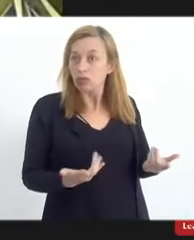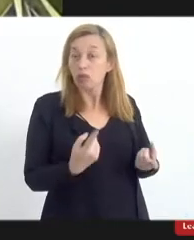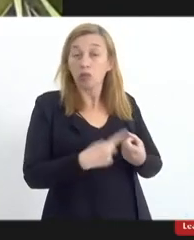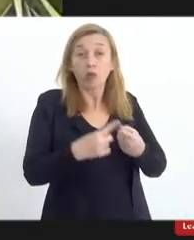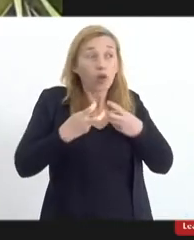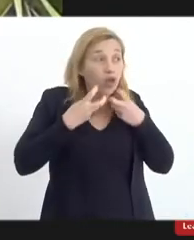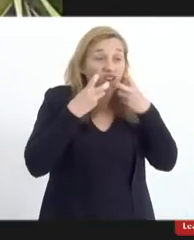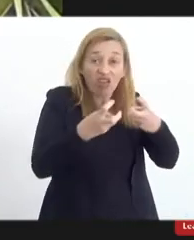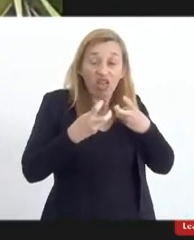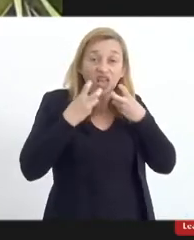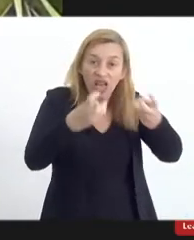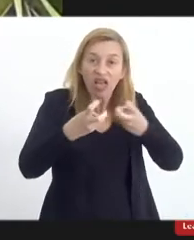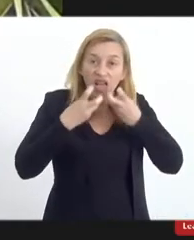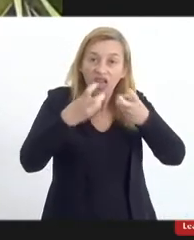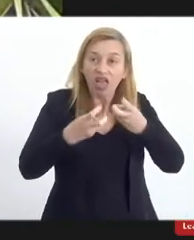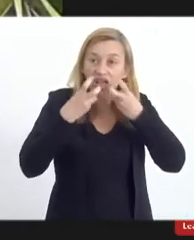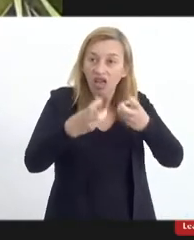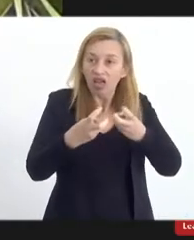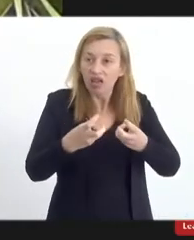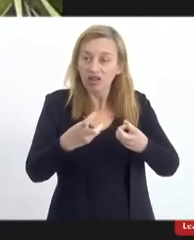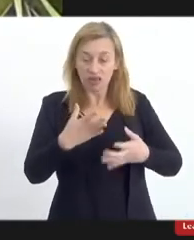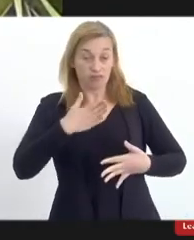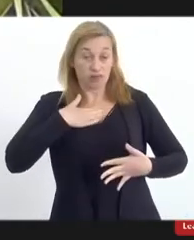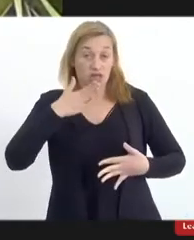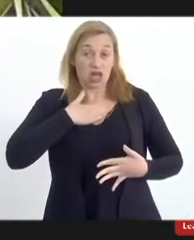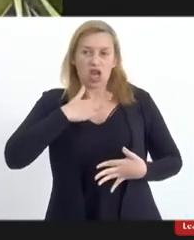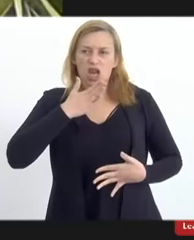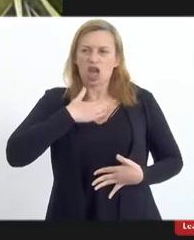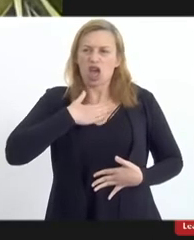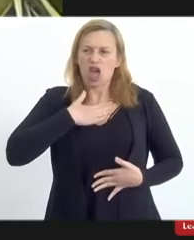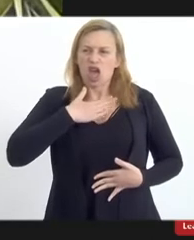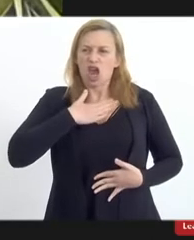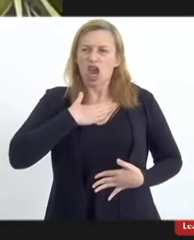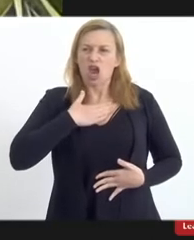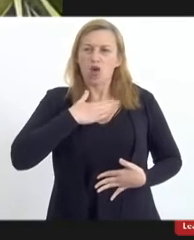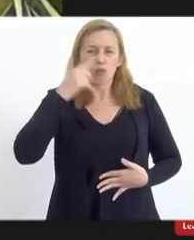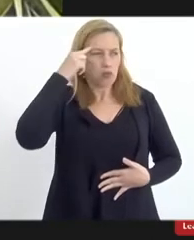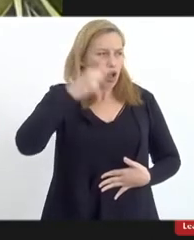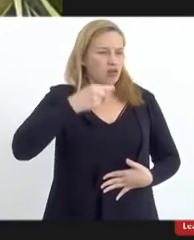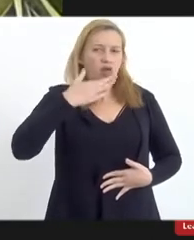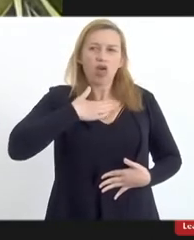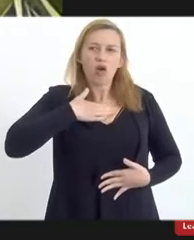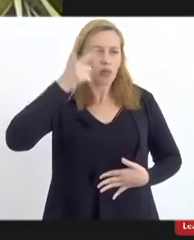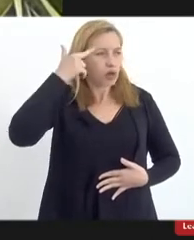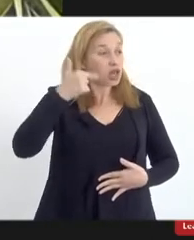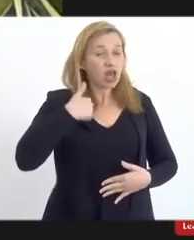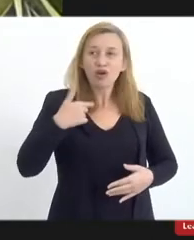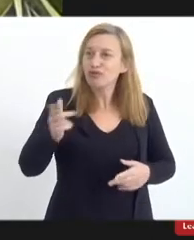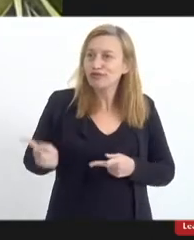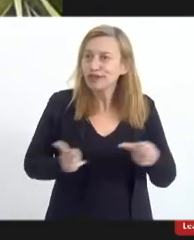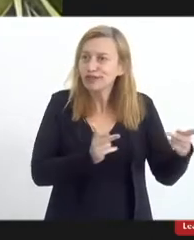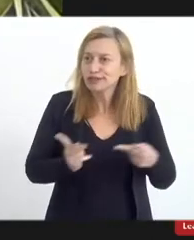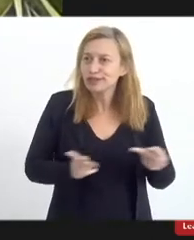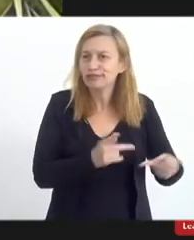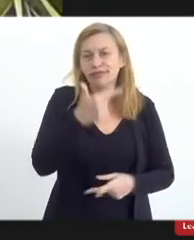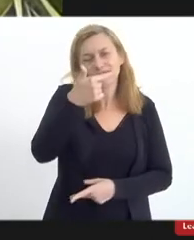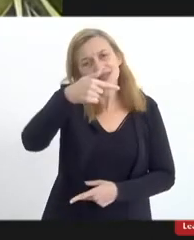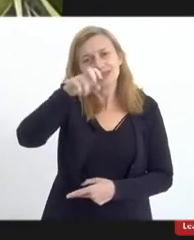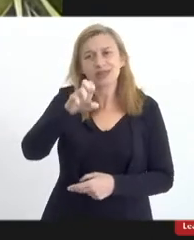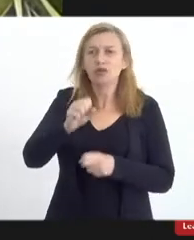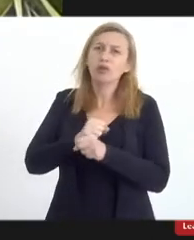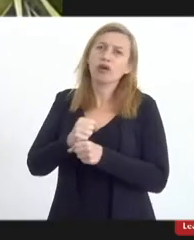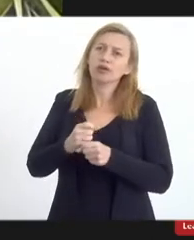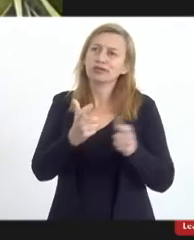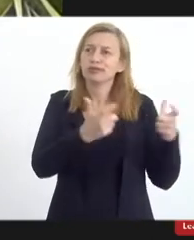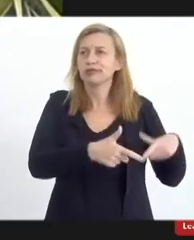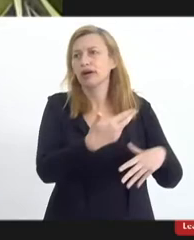gritava e batia no peito que era dono da caixueira, e eu frequento essa caixueira há 25 anos,